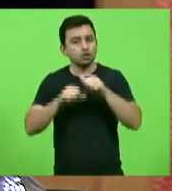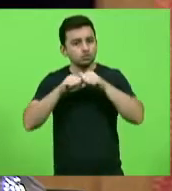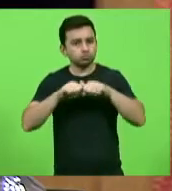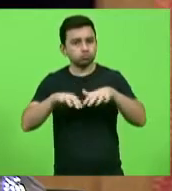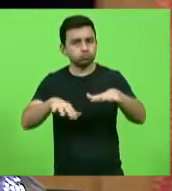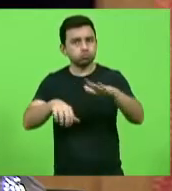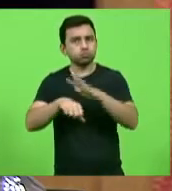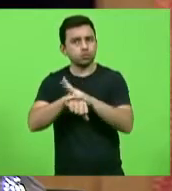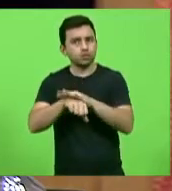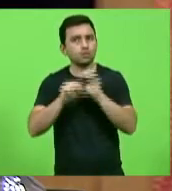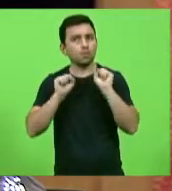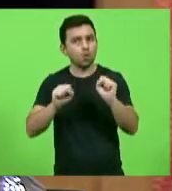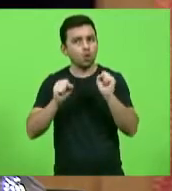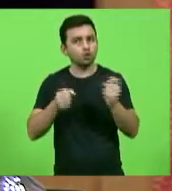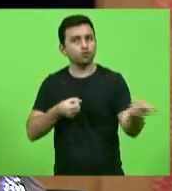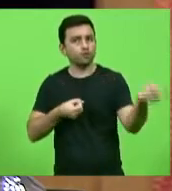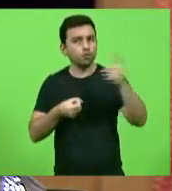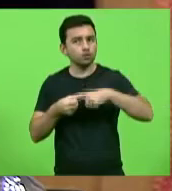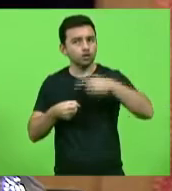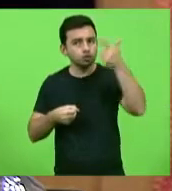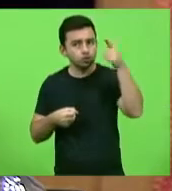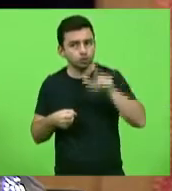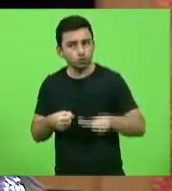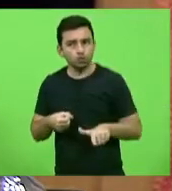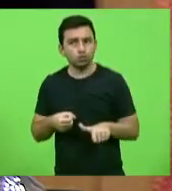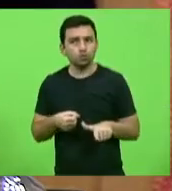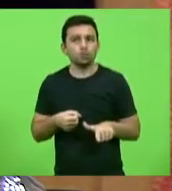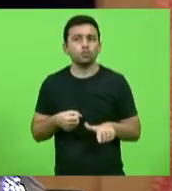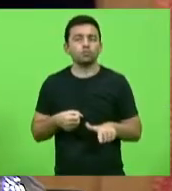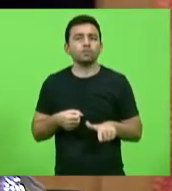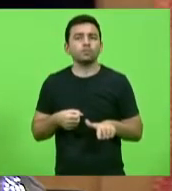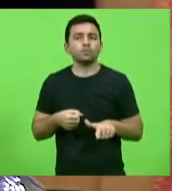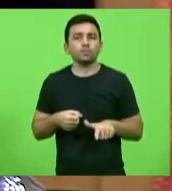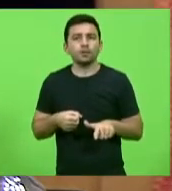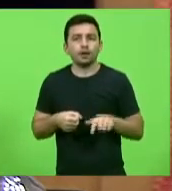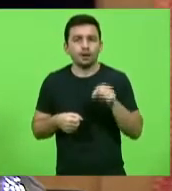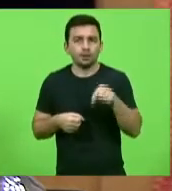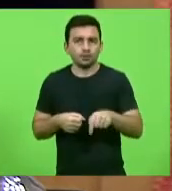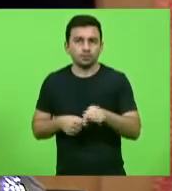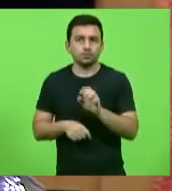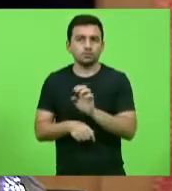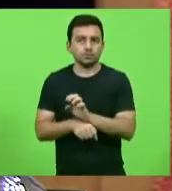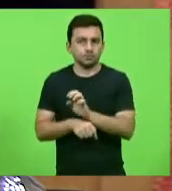pode voltar a atingir o nosso...